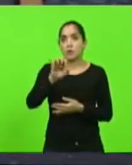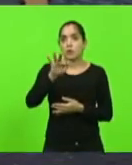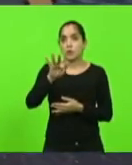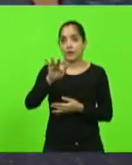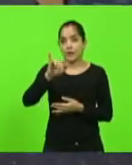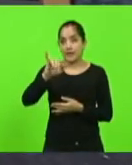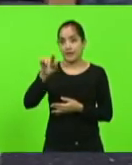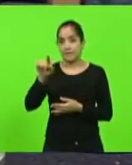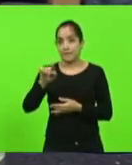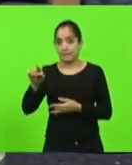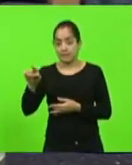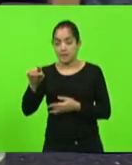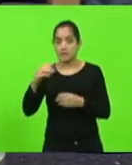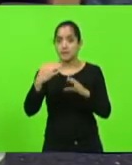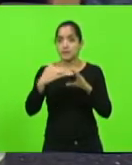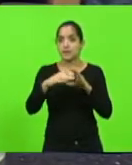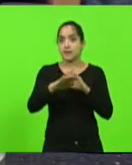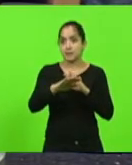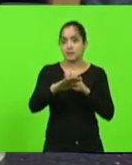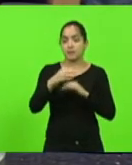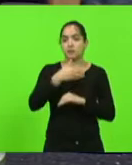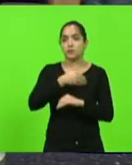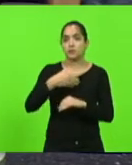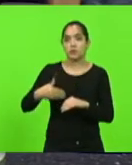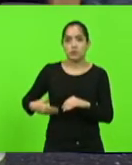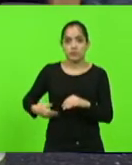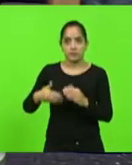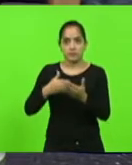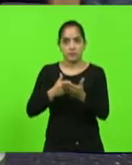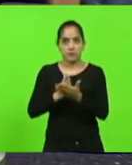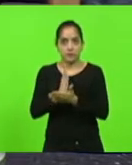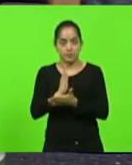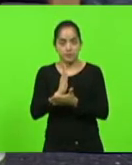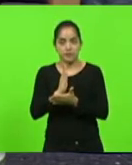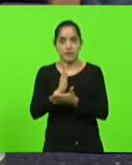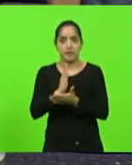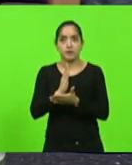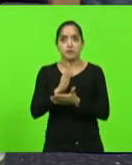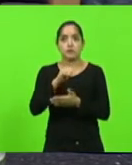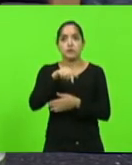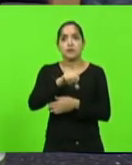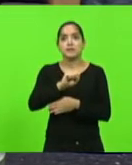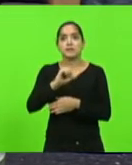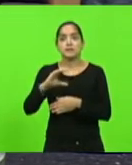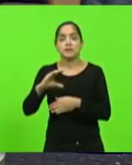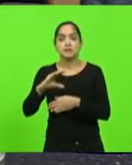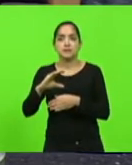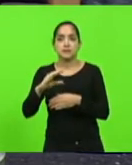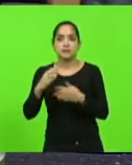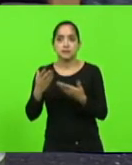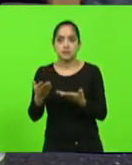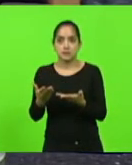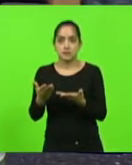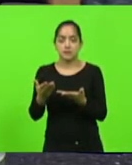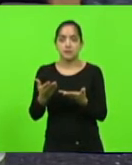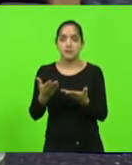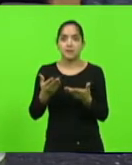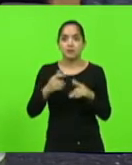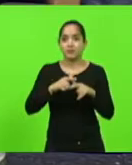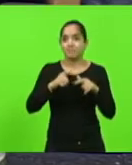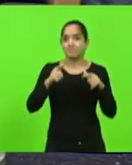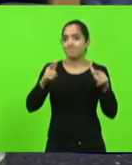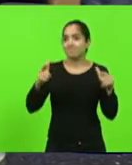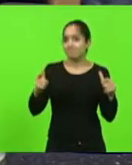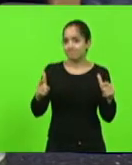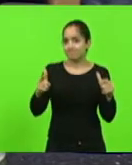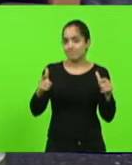encaminhado pelo governo do Estado, ora aprovado em vigência no Estado de Santa Catarina, ele não é tão abrangente como